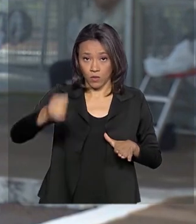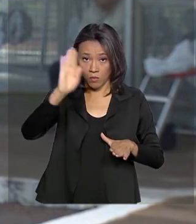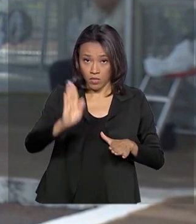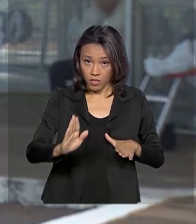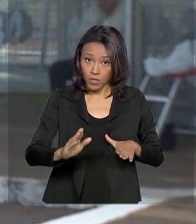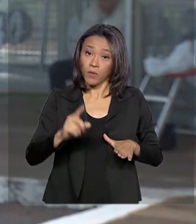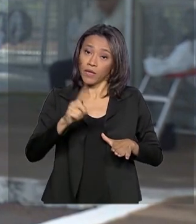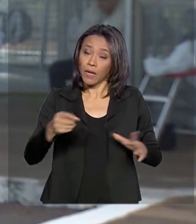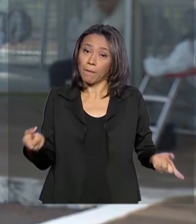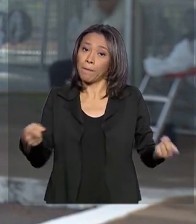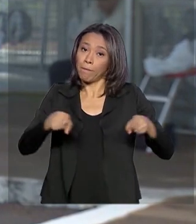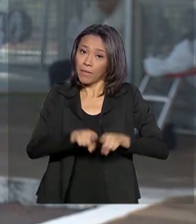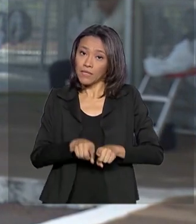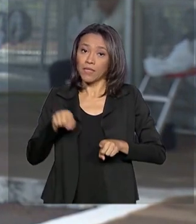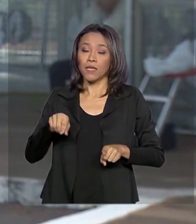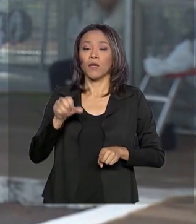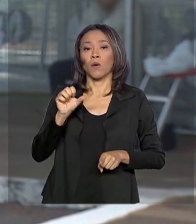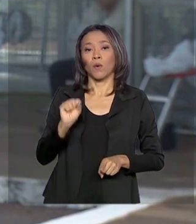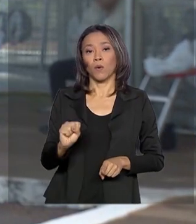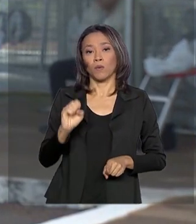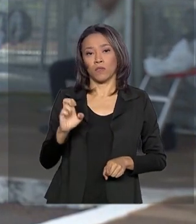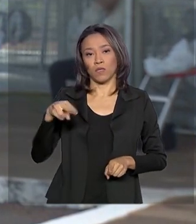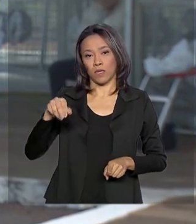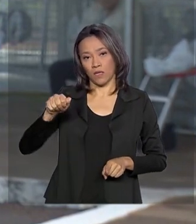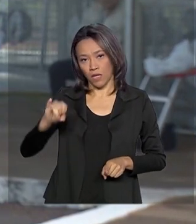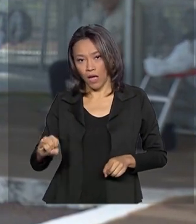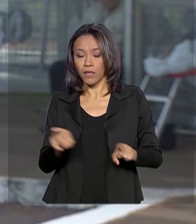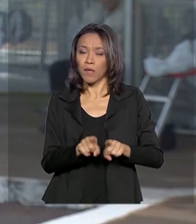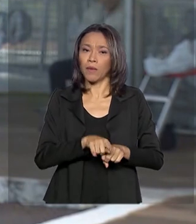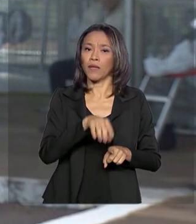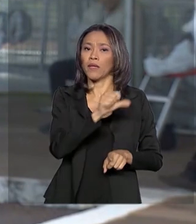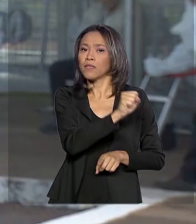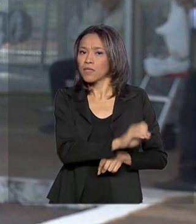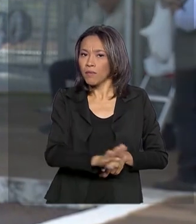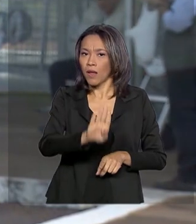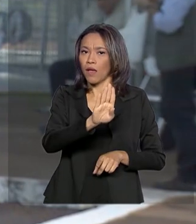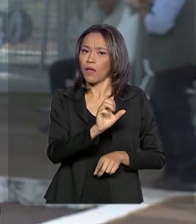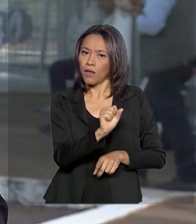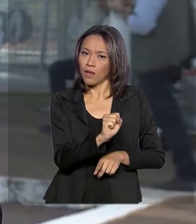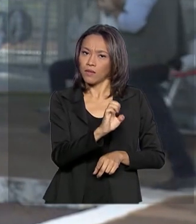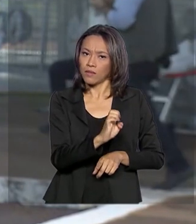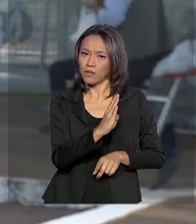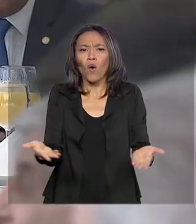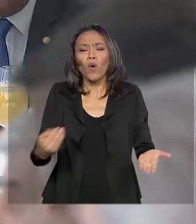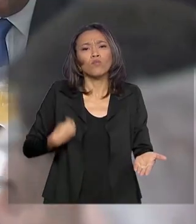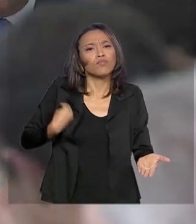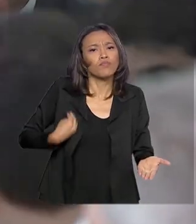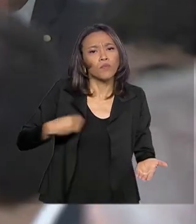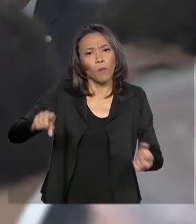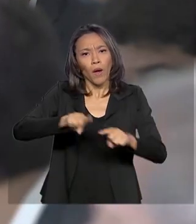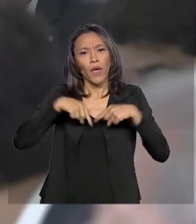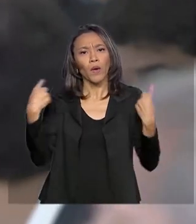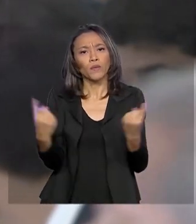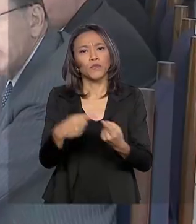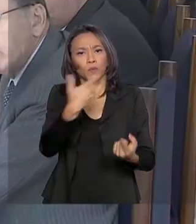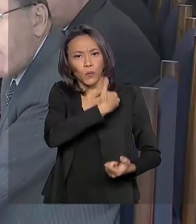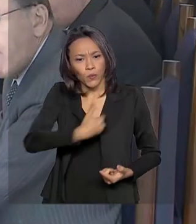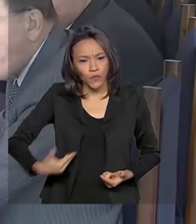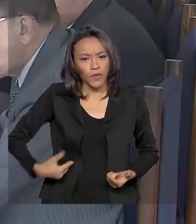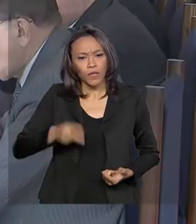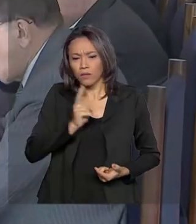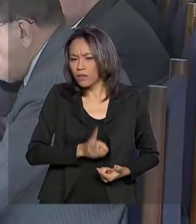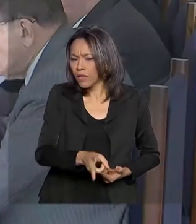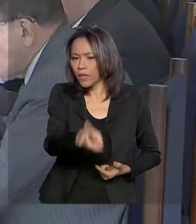com o Sebrae e o Senai. Mas, neste momento, o presidente lidera a reunião do Conselho de Governo aqui no Palácio do Alvorada. Essa reunião com a